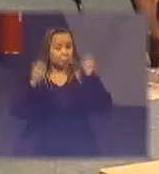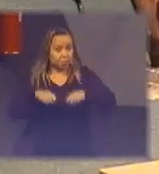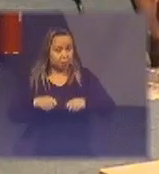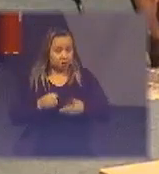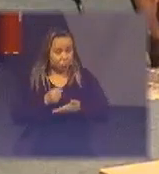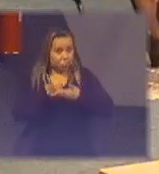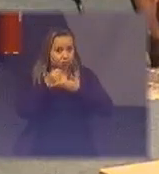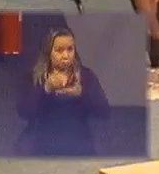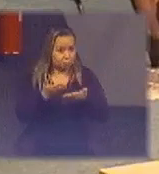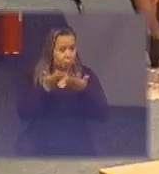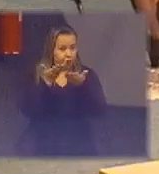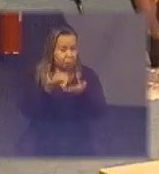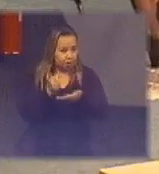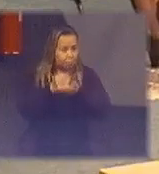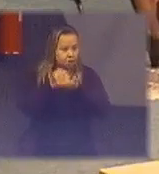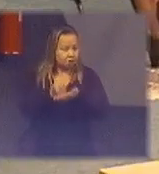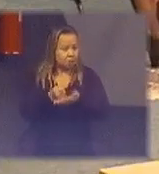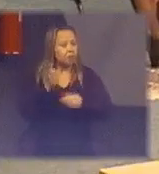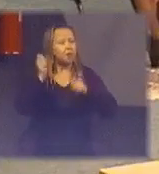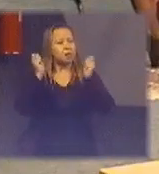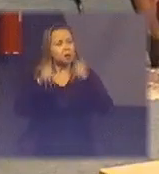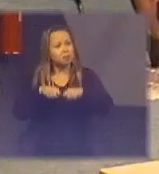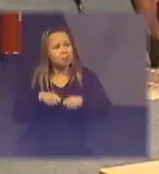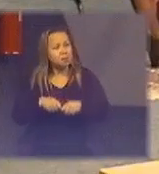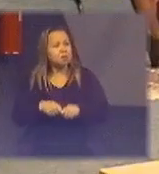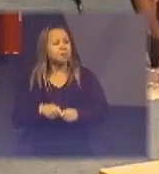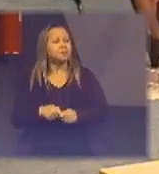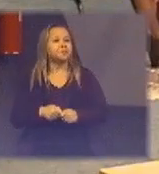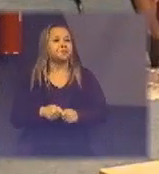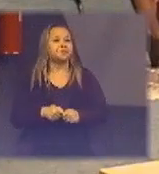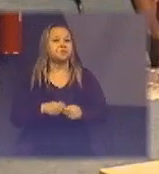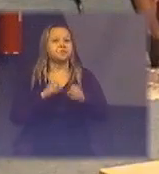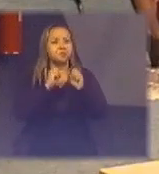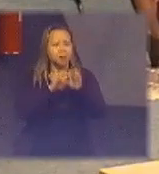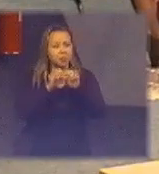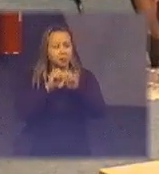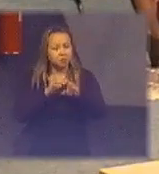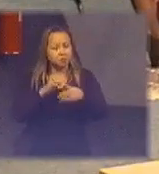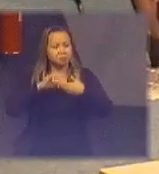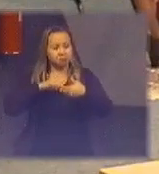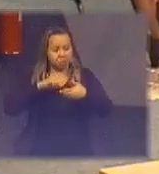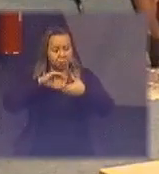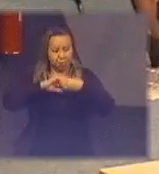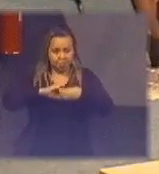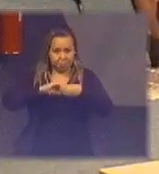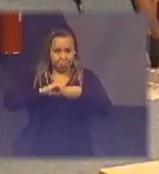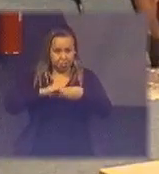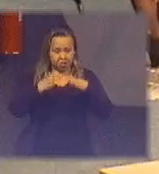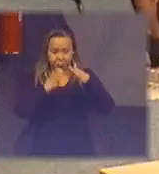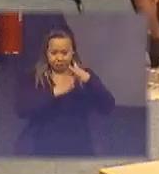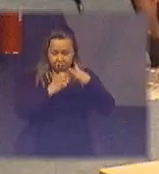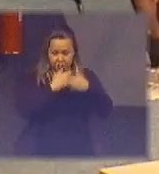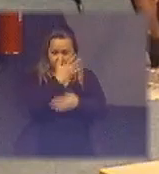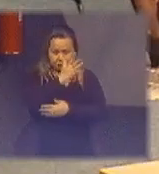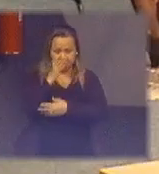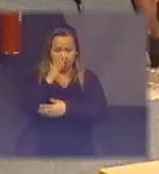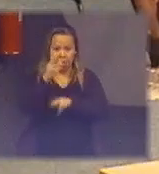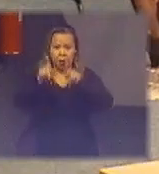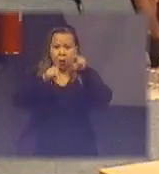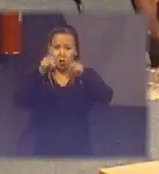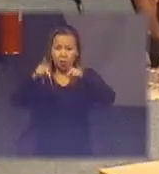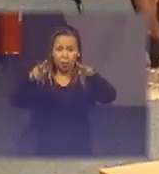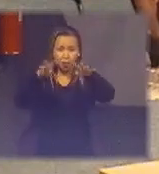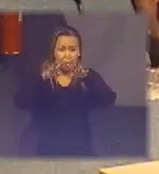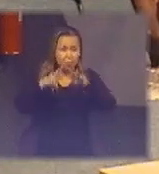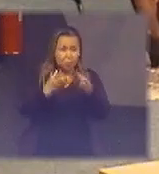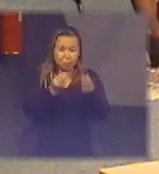capacitações seja lá pelo CETEM ou pelos outros órgãos pelos quais eu tenho parceria com o órgão ambiental o público que aparece